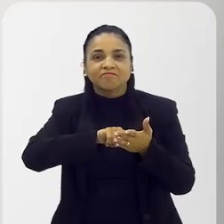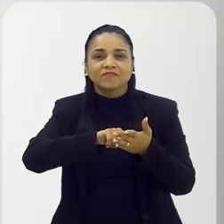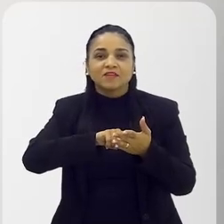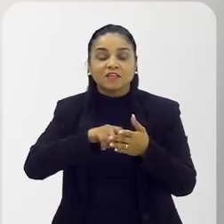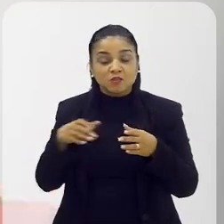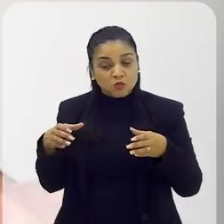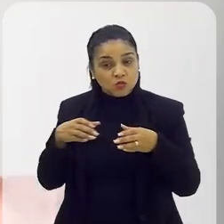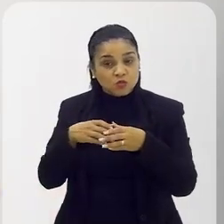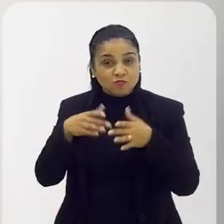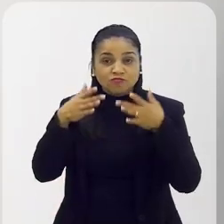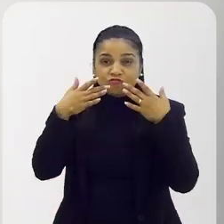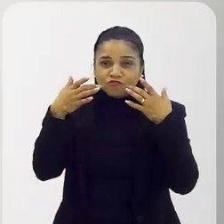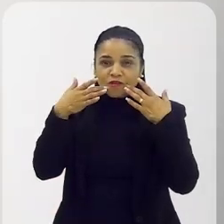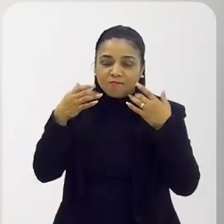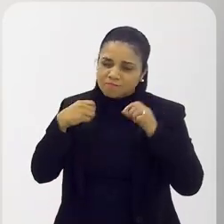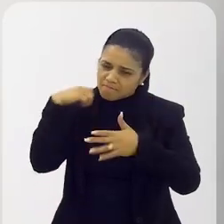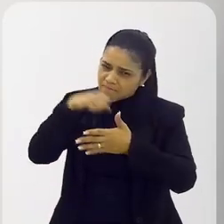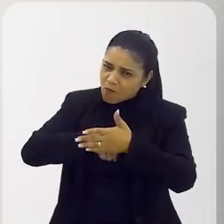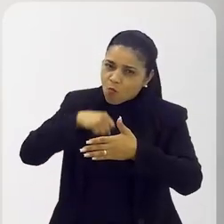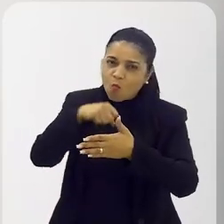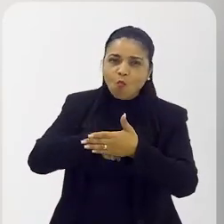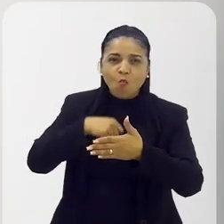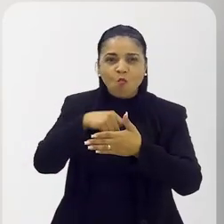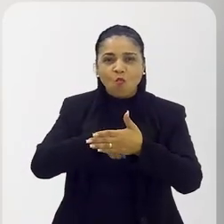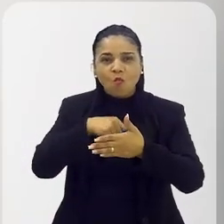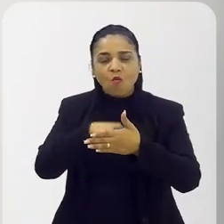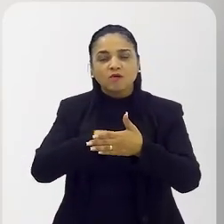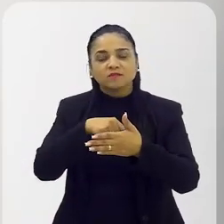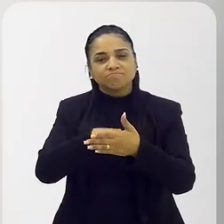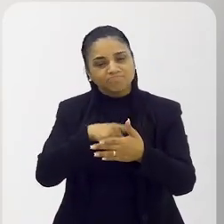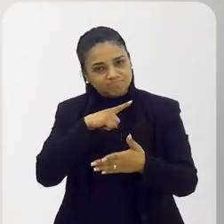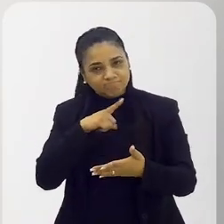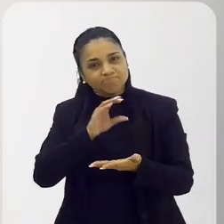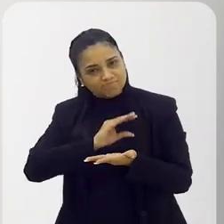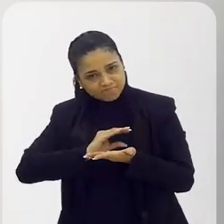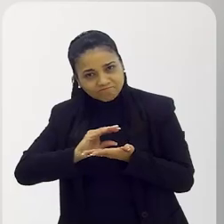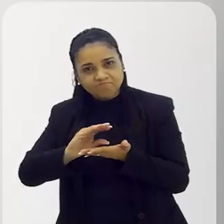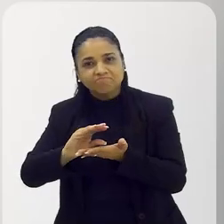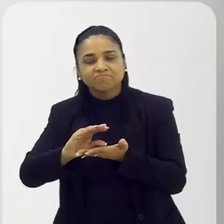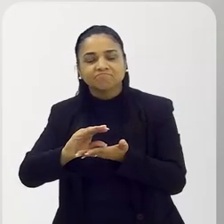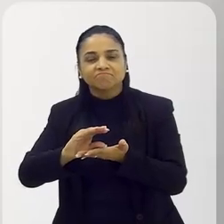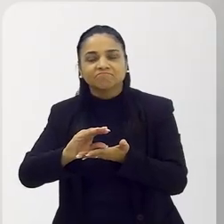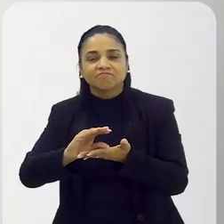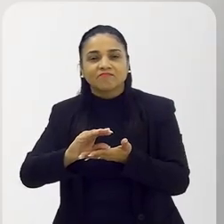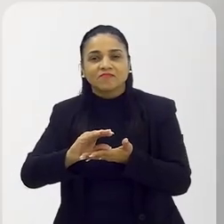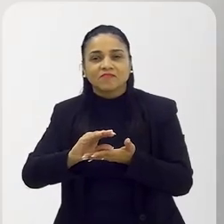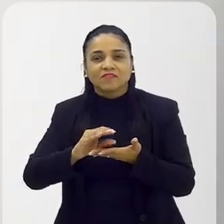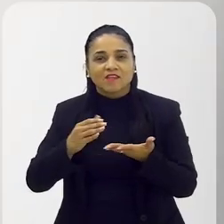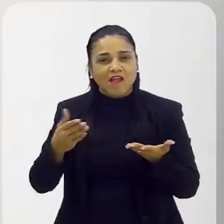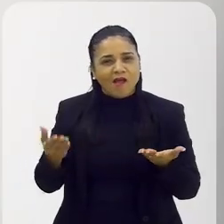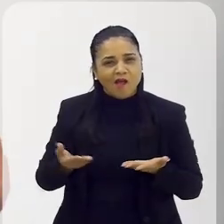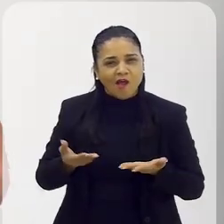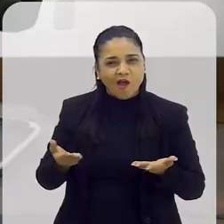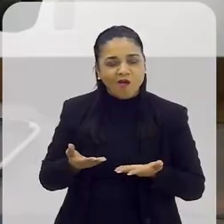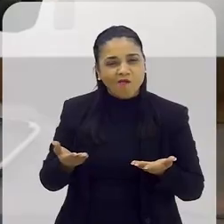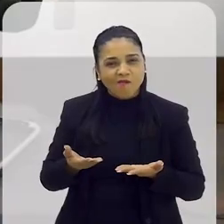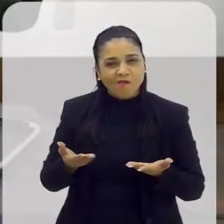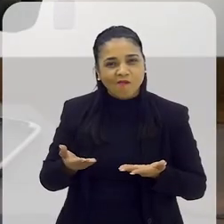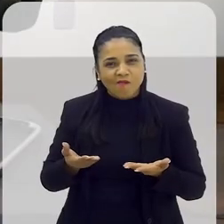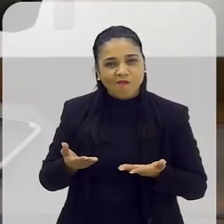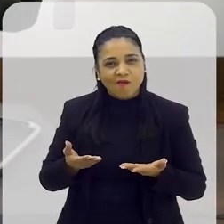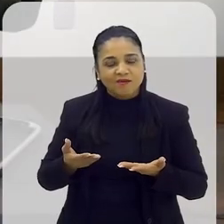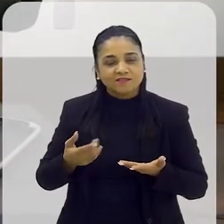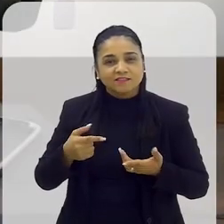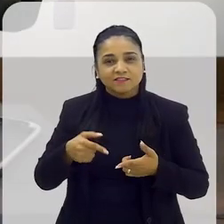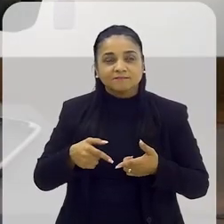Enfim, e o pessoal do teatro, toma aí, vamos lá, luta e também tem verbas agora a gente está saindo de